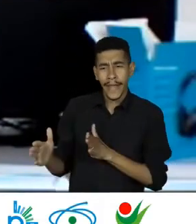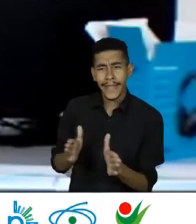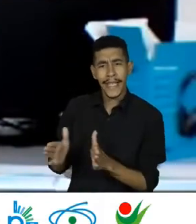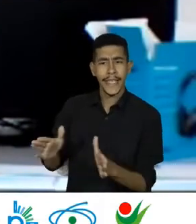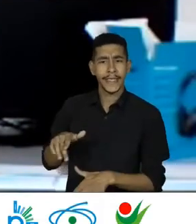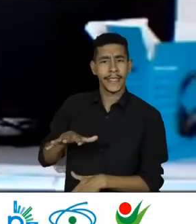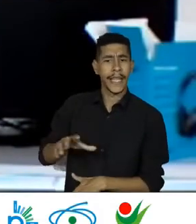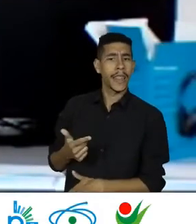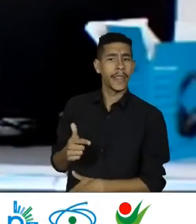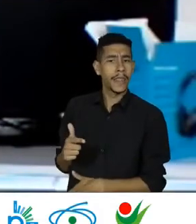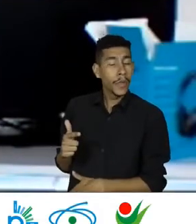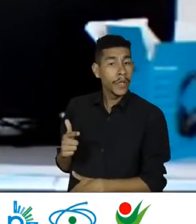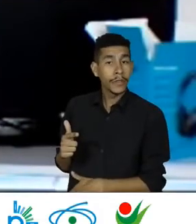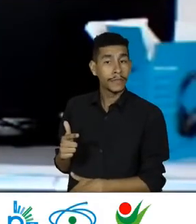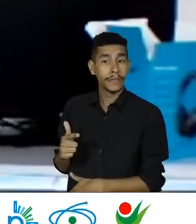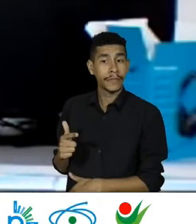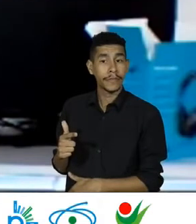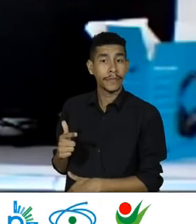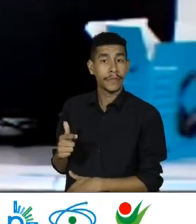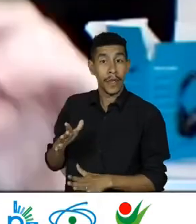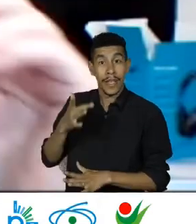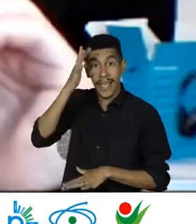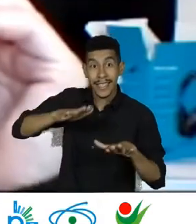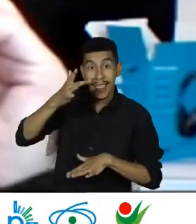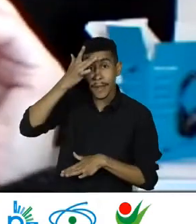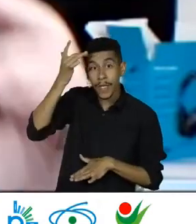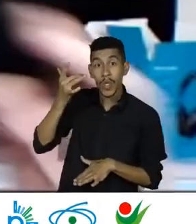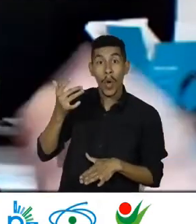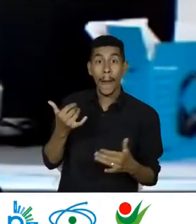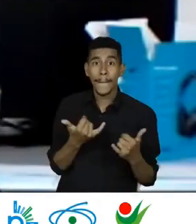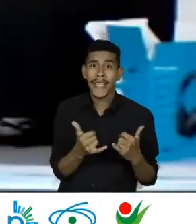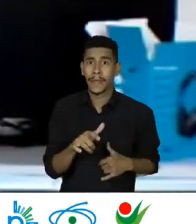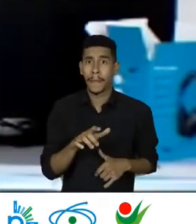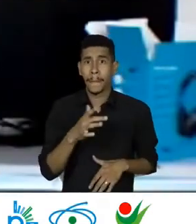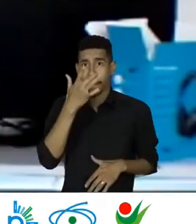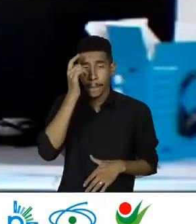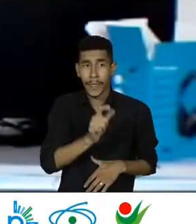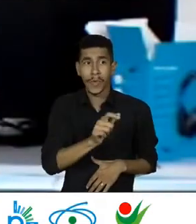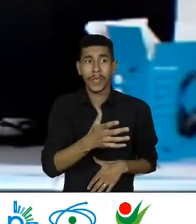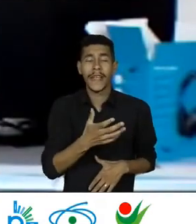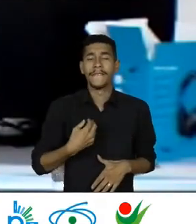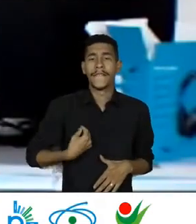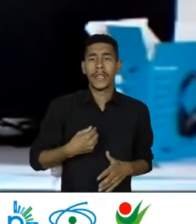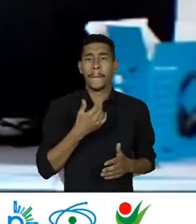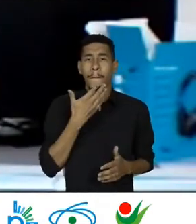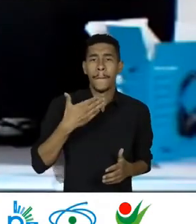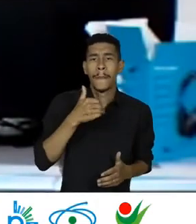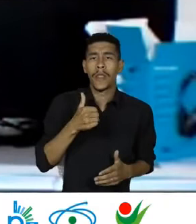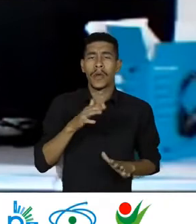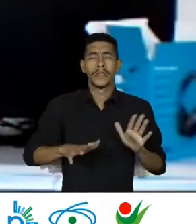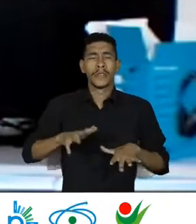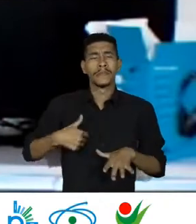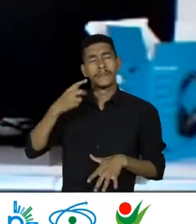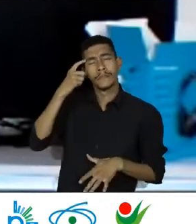Então Às vezes o indivíduo A mesma pessoa Ali que está Querendo Melhorar Sua condição de vida Ela se